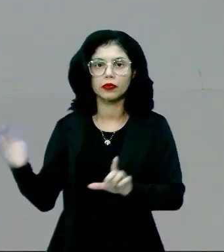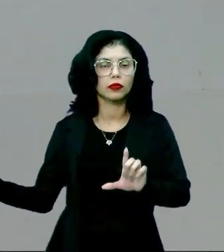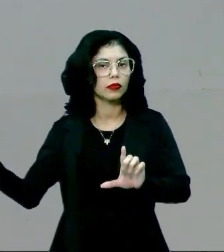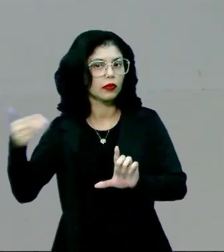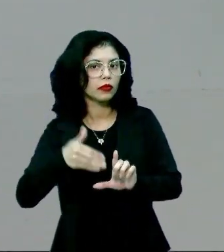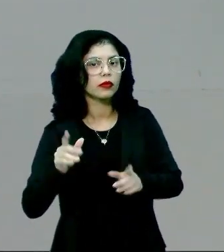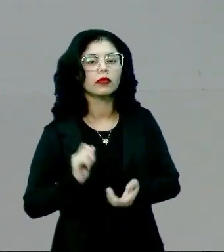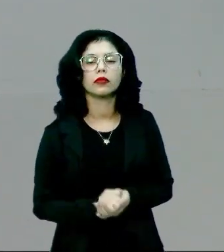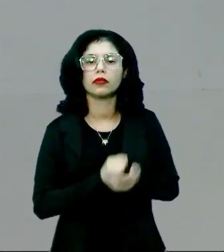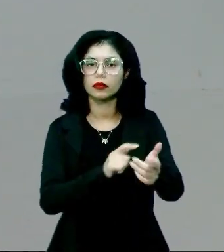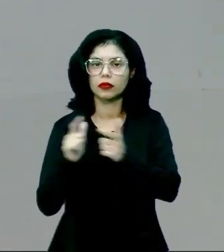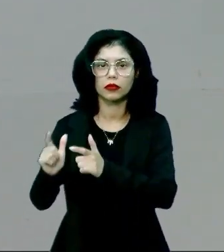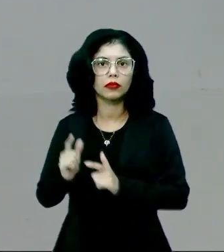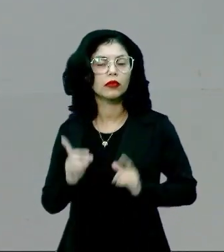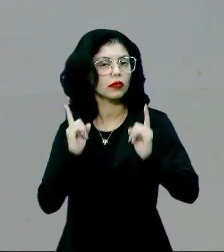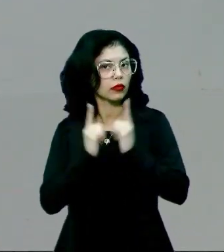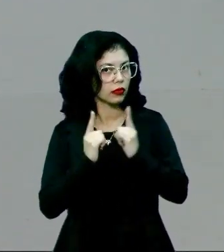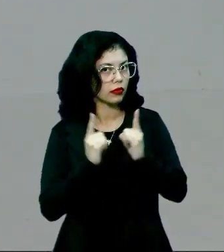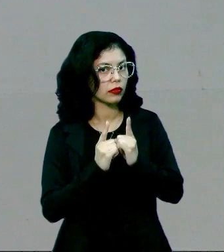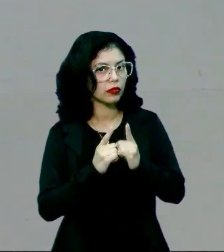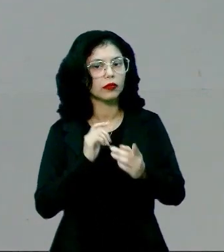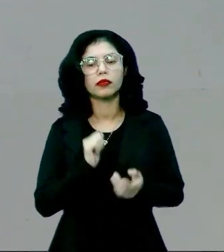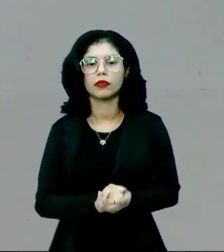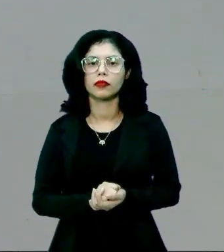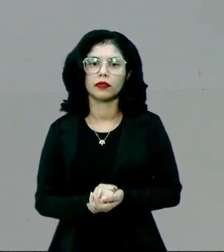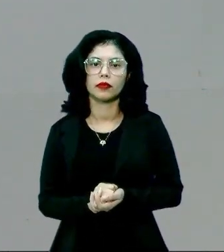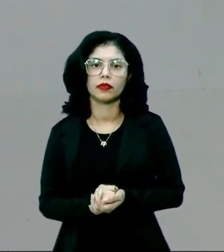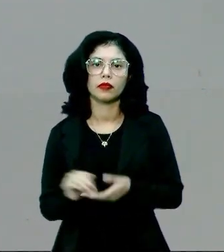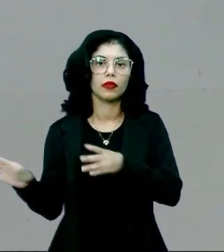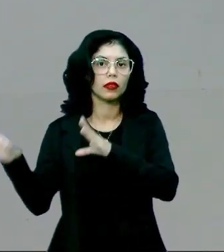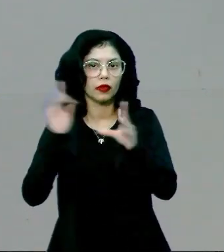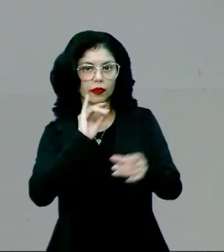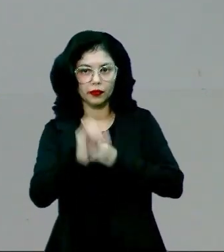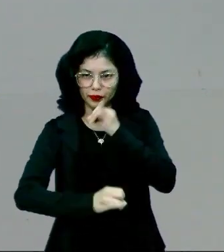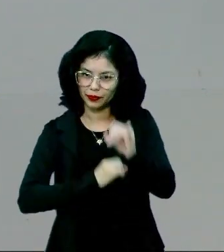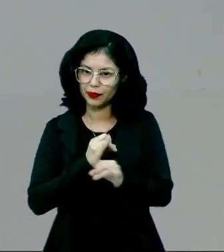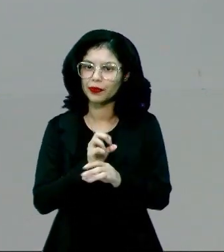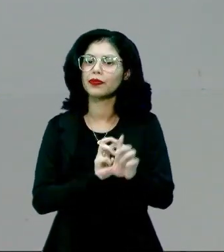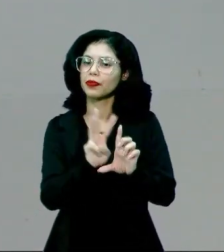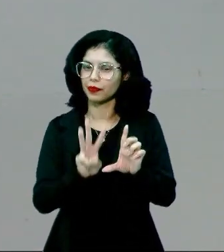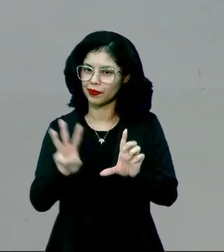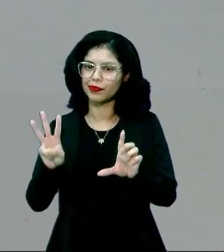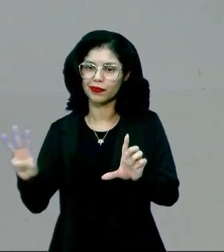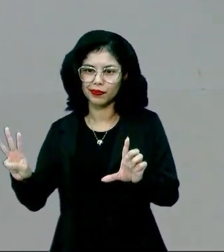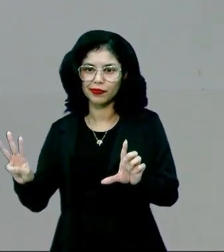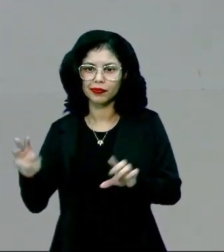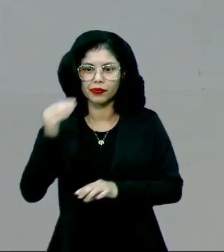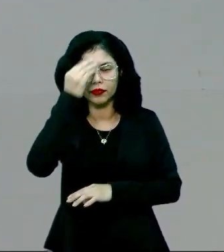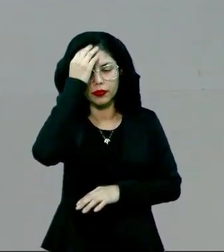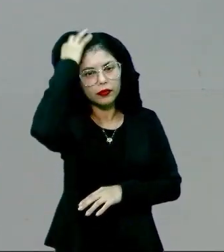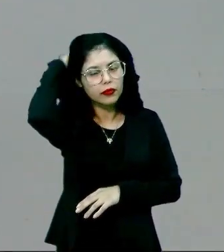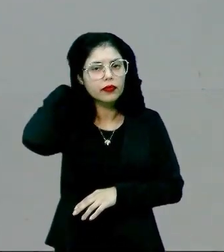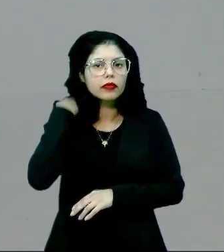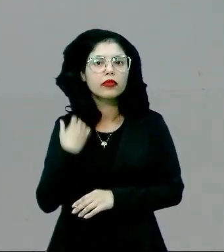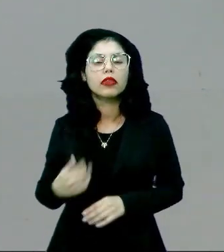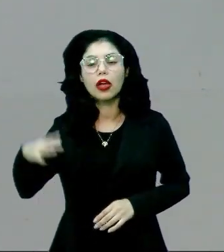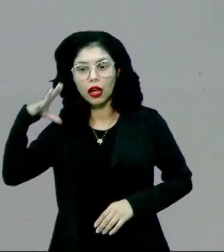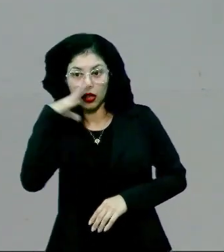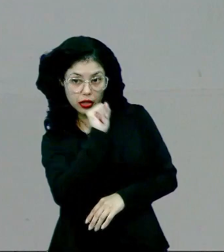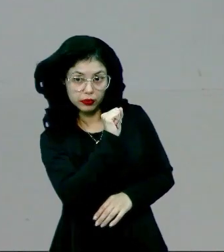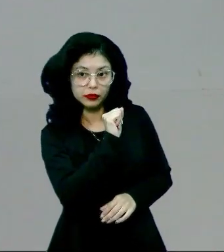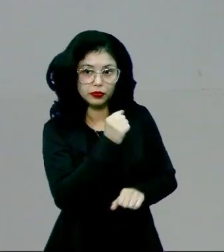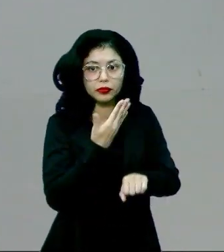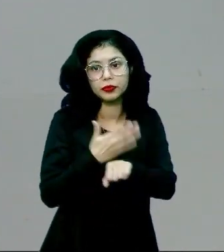acessar determinados serviços através de um determinado site de internet. Agilidade,